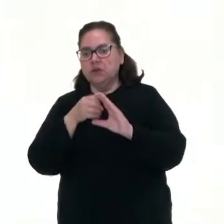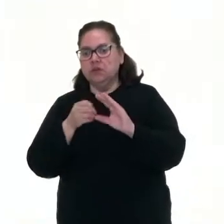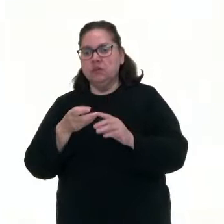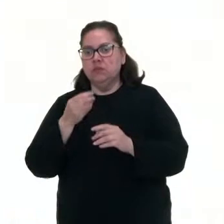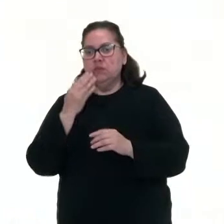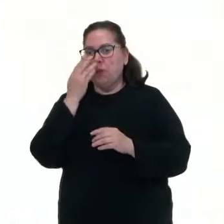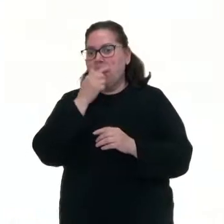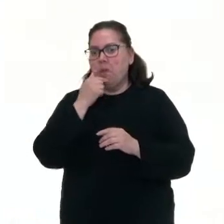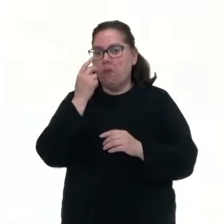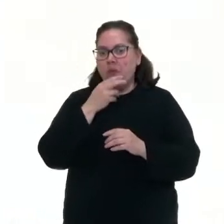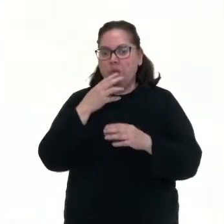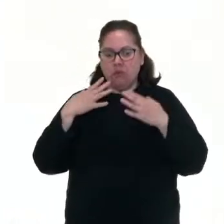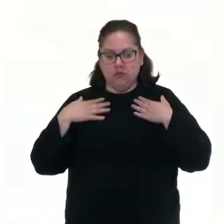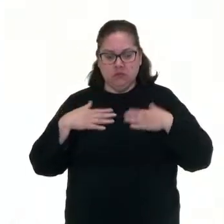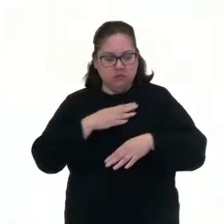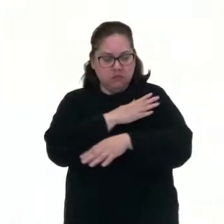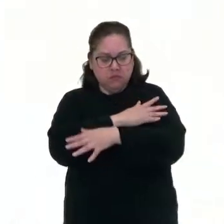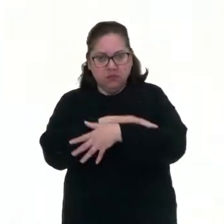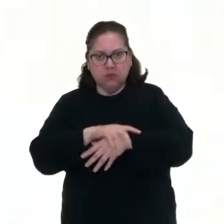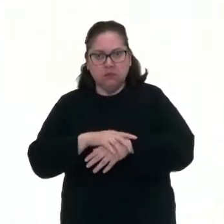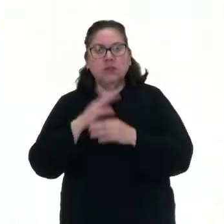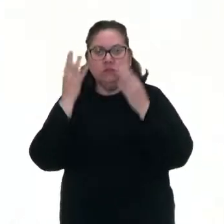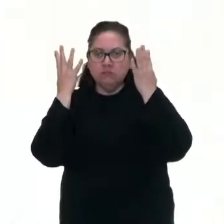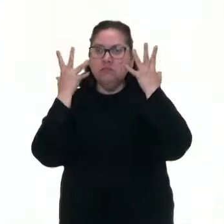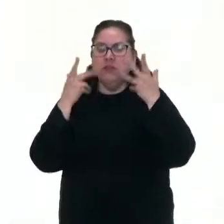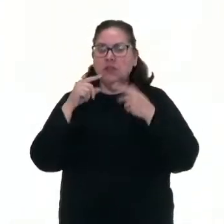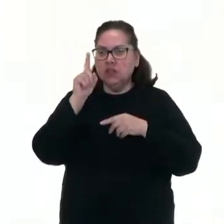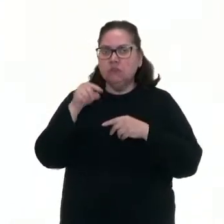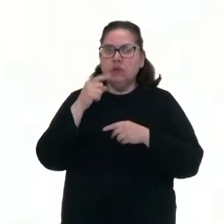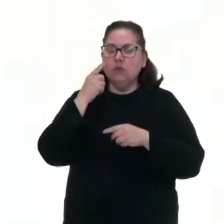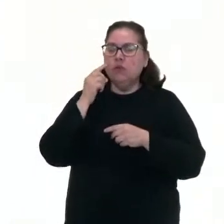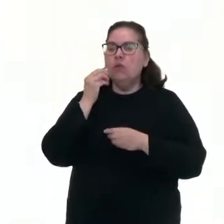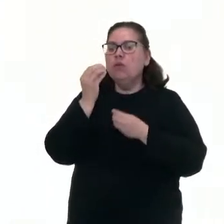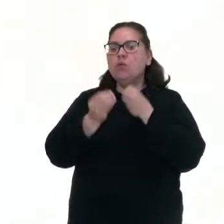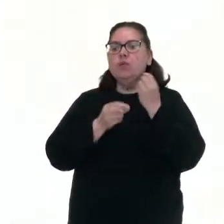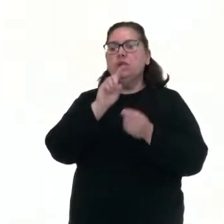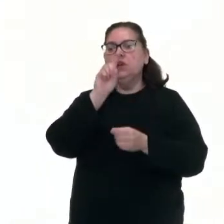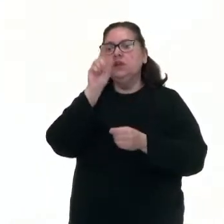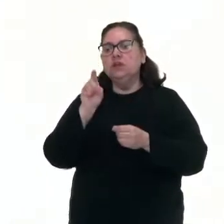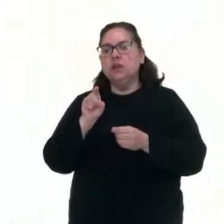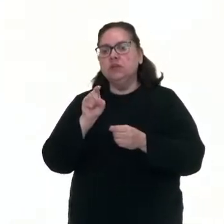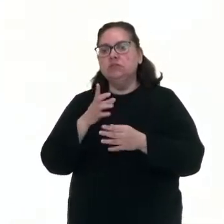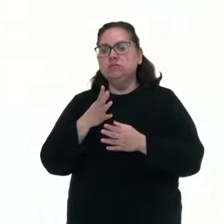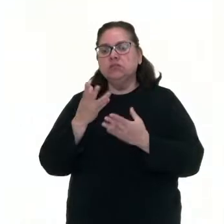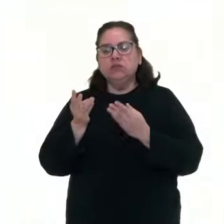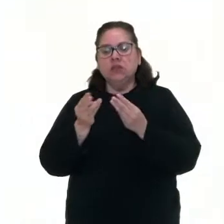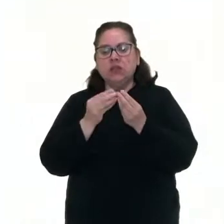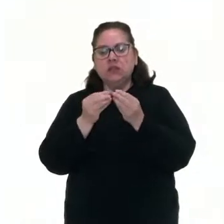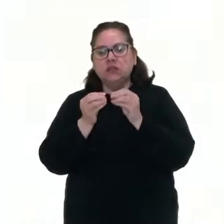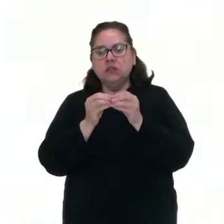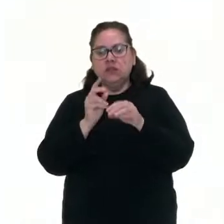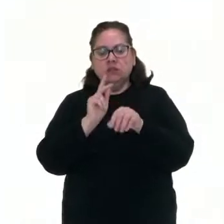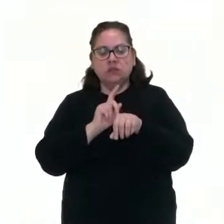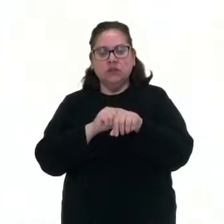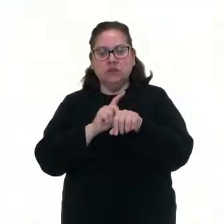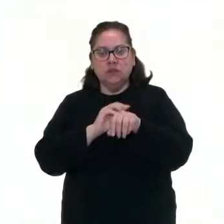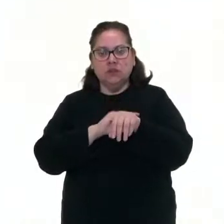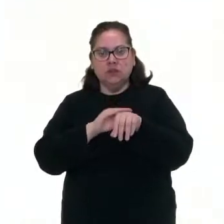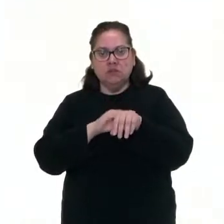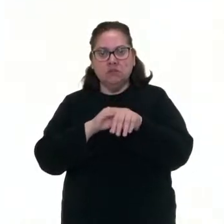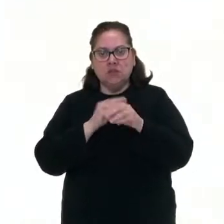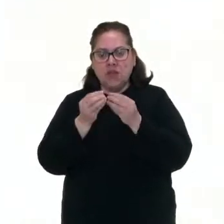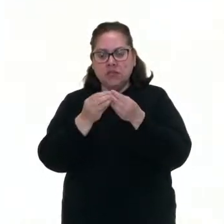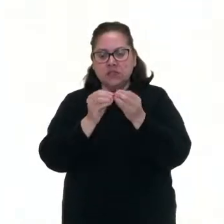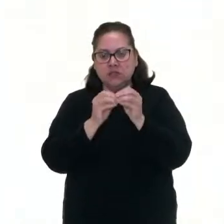boca, não tem os membros, mas eles são animais. Como que eles são? Eles não possuem tecidos verdadeiros, ou seja, as